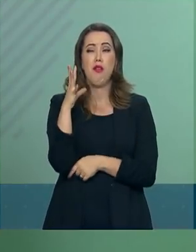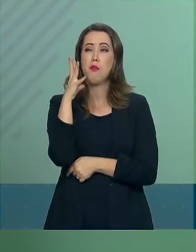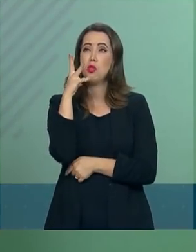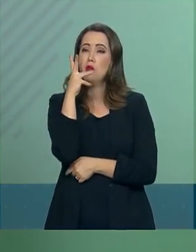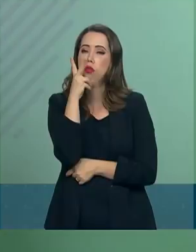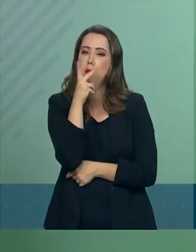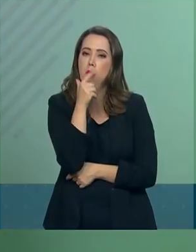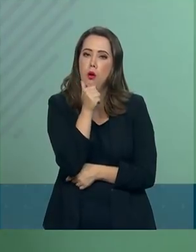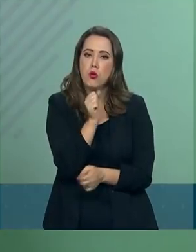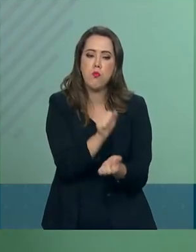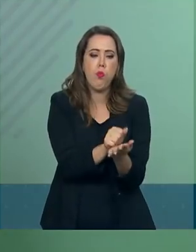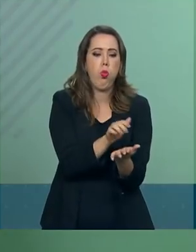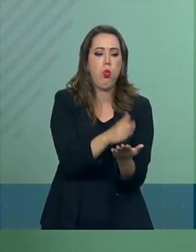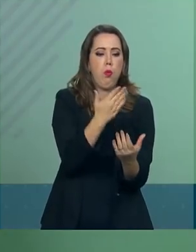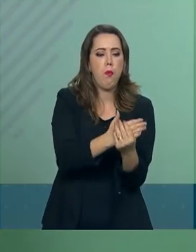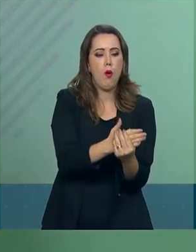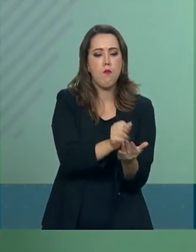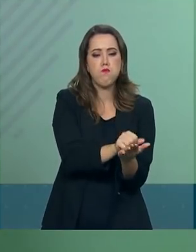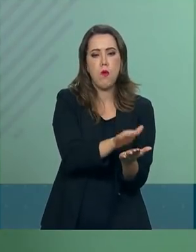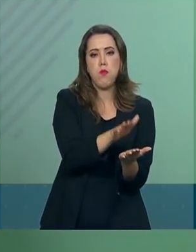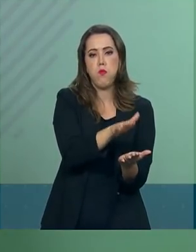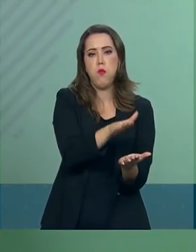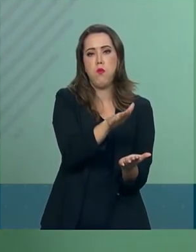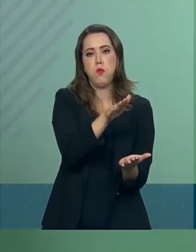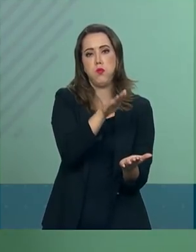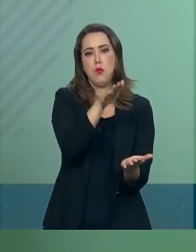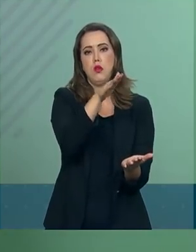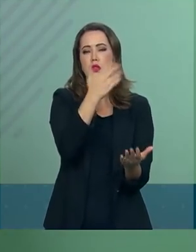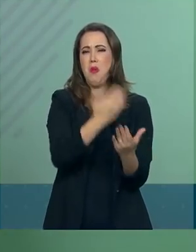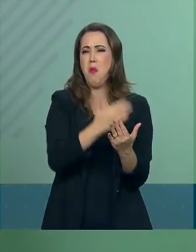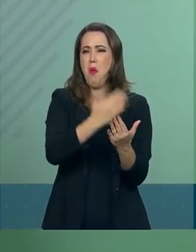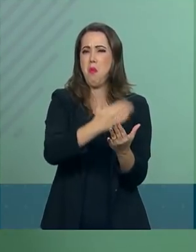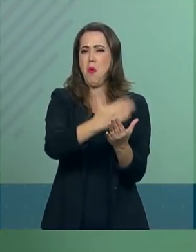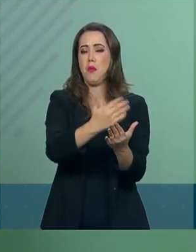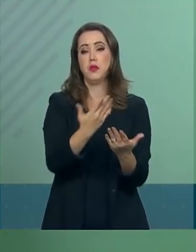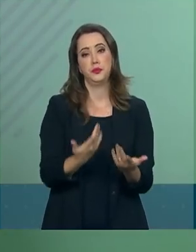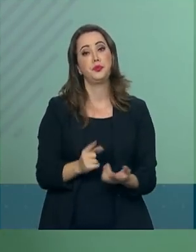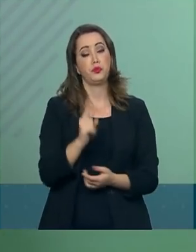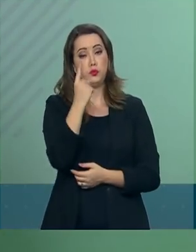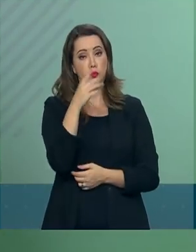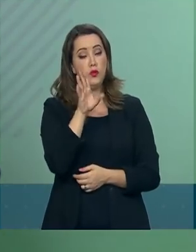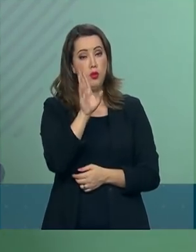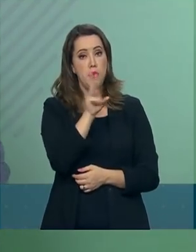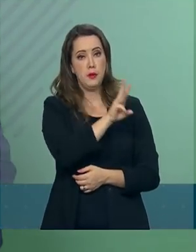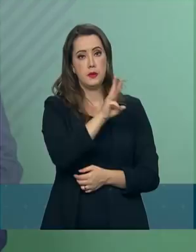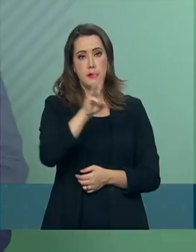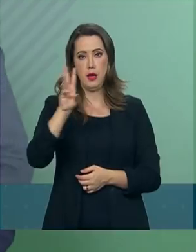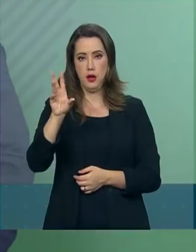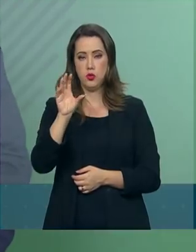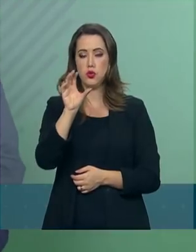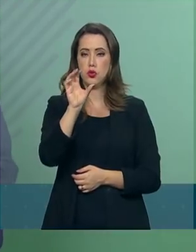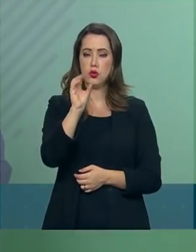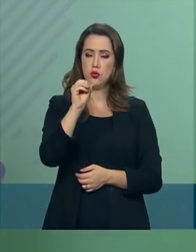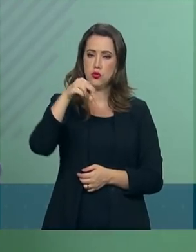nos processos. Uma delas é a plataforma, já dita acima,